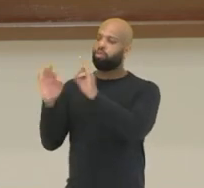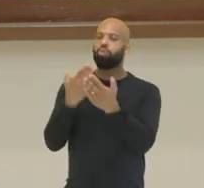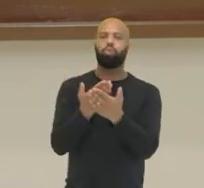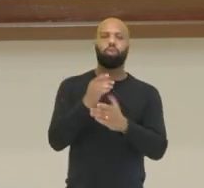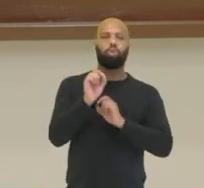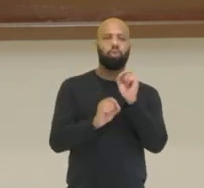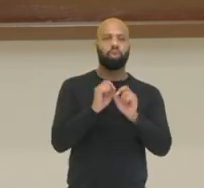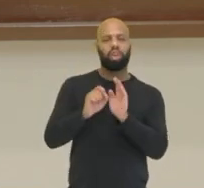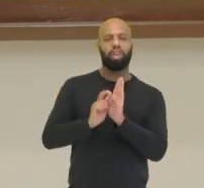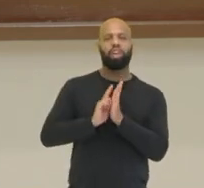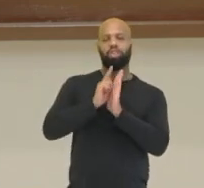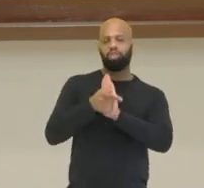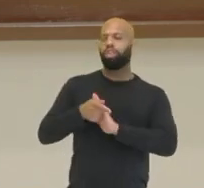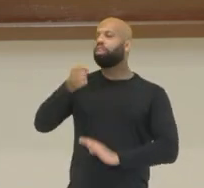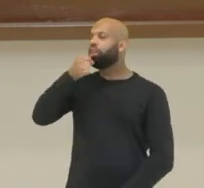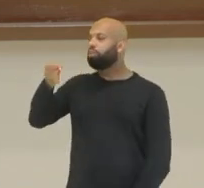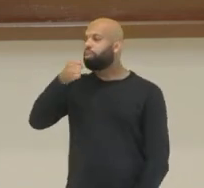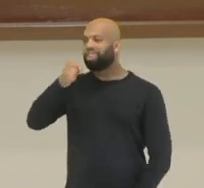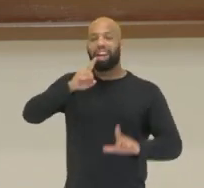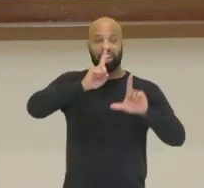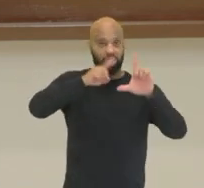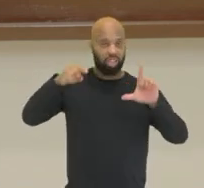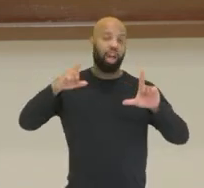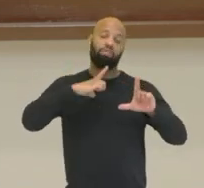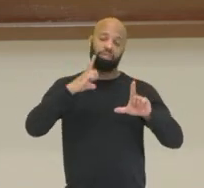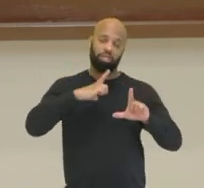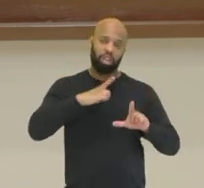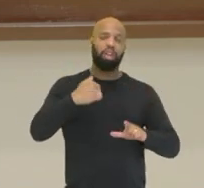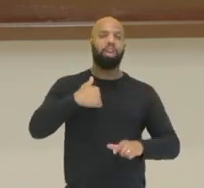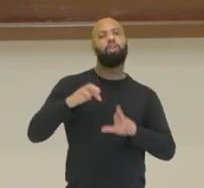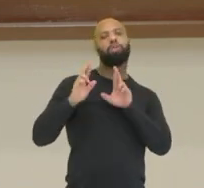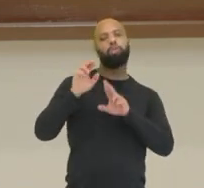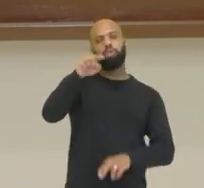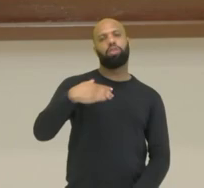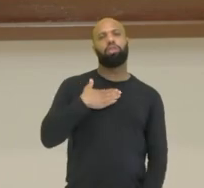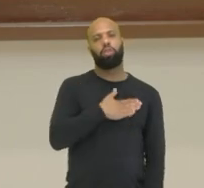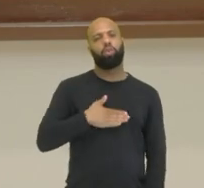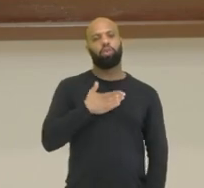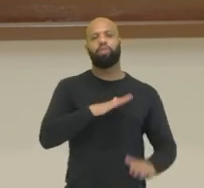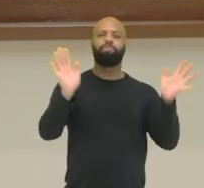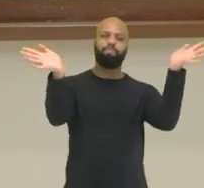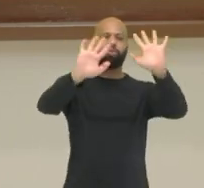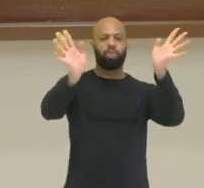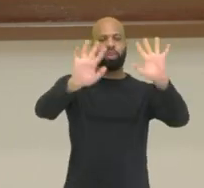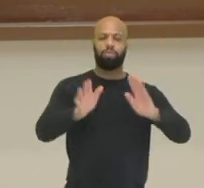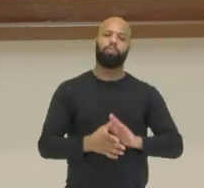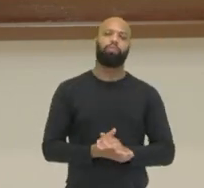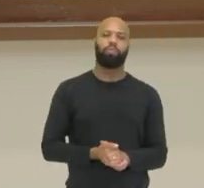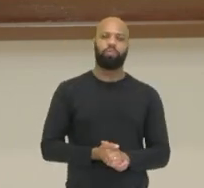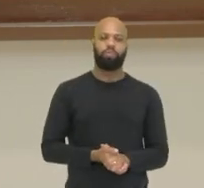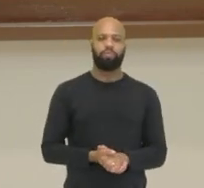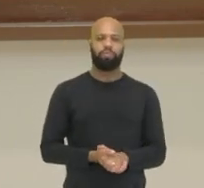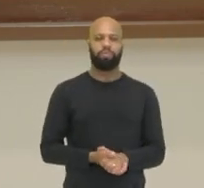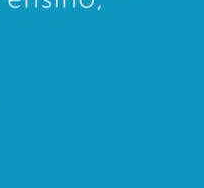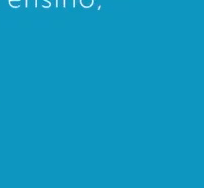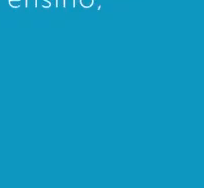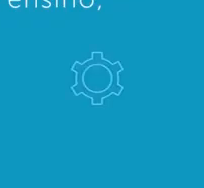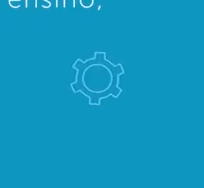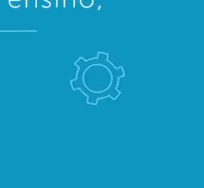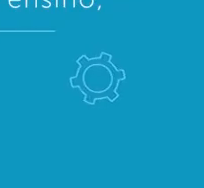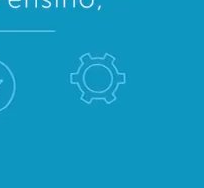trabalhamos um pouquinho a questão dos gráficos que são utilizados nas reportagens, eu espero que vocês tenham gostado e até breve.